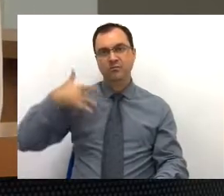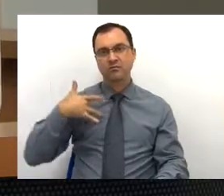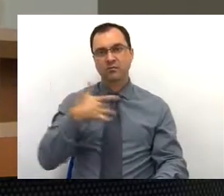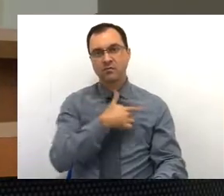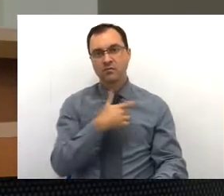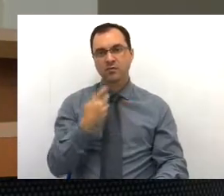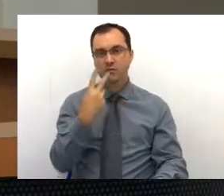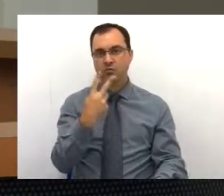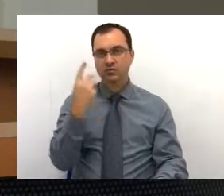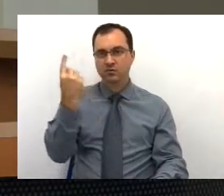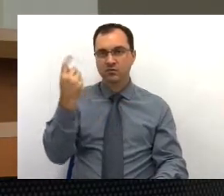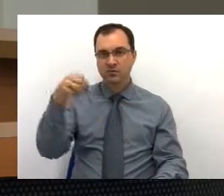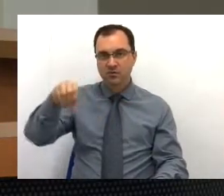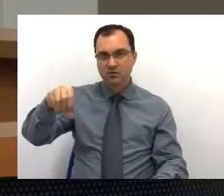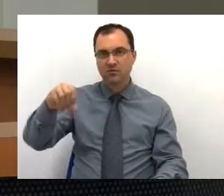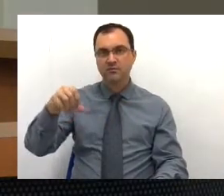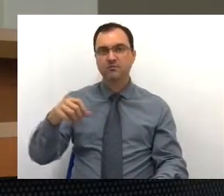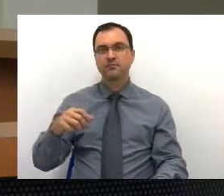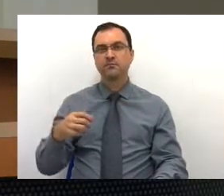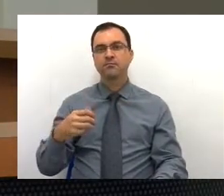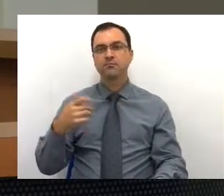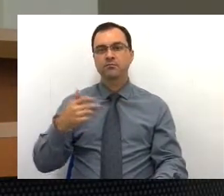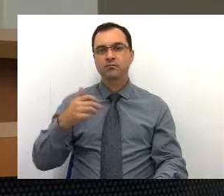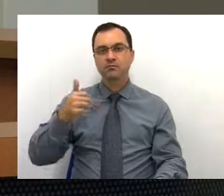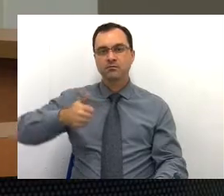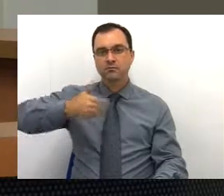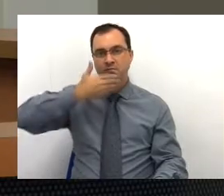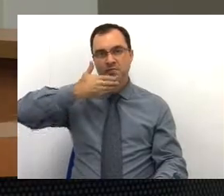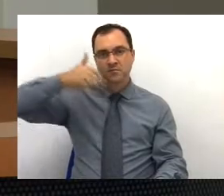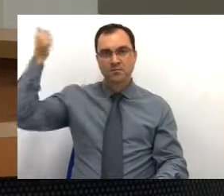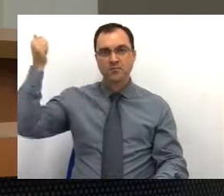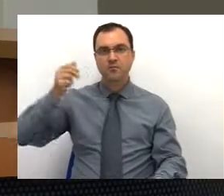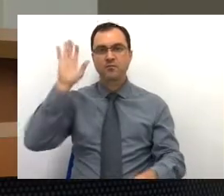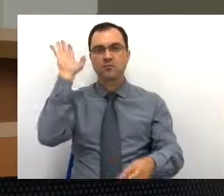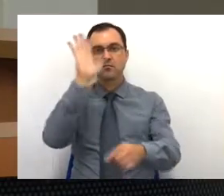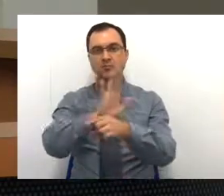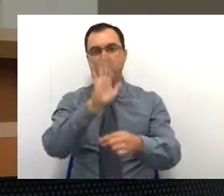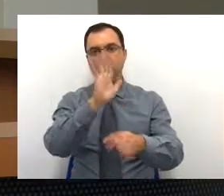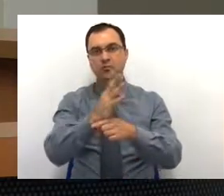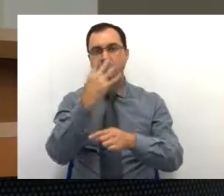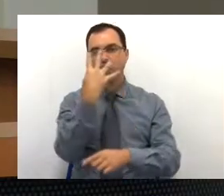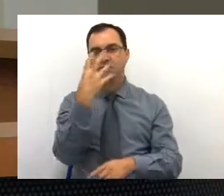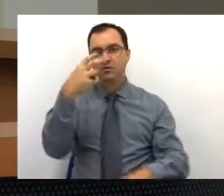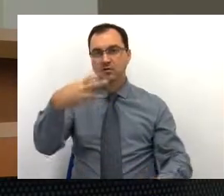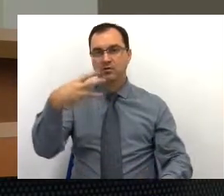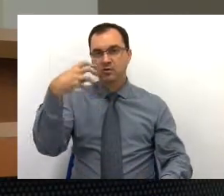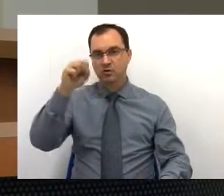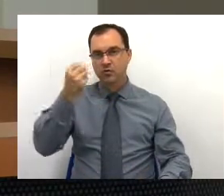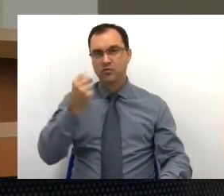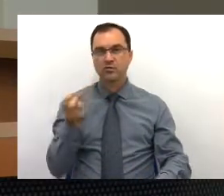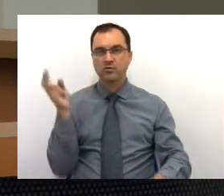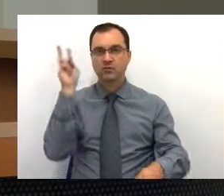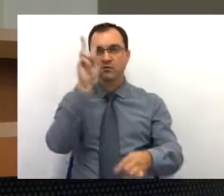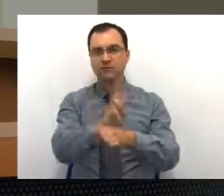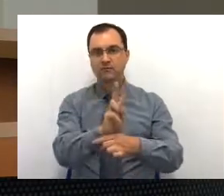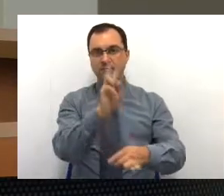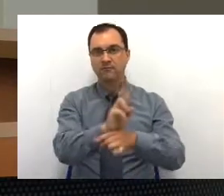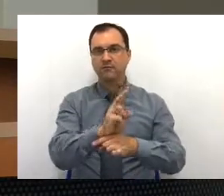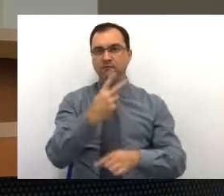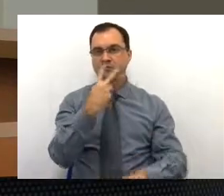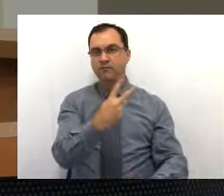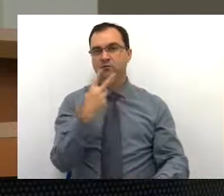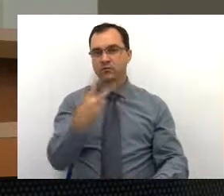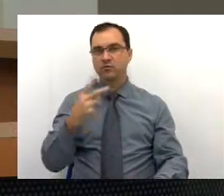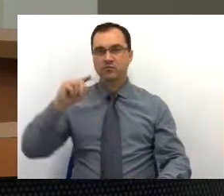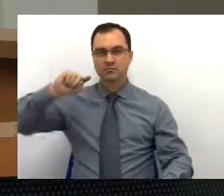219, Melhoria do Atendimento 438 e da Vigilância 22